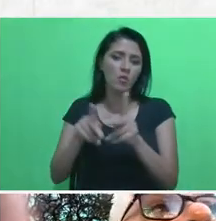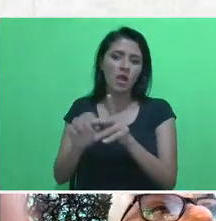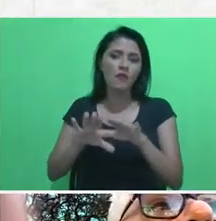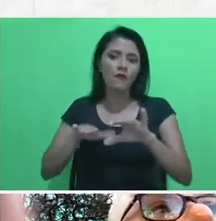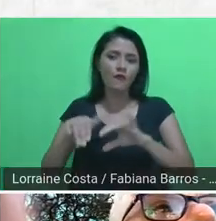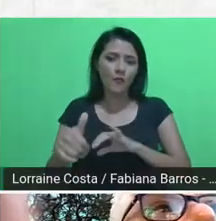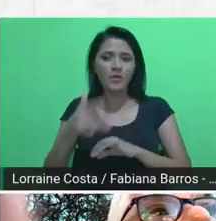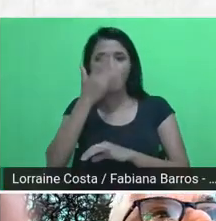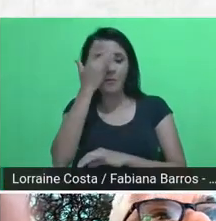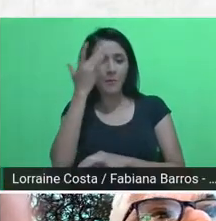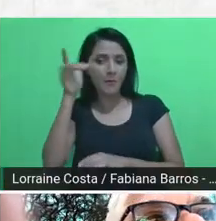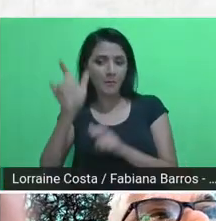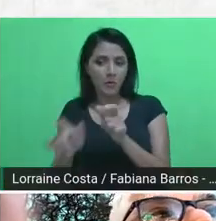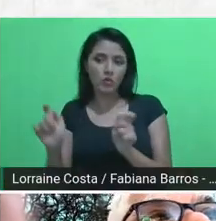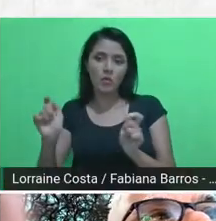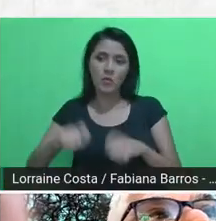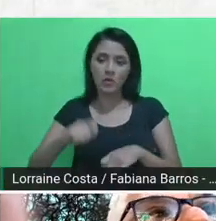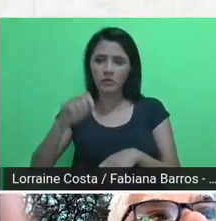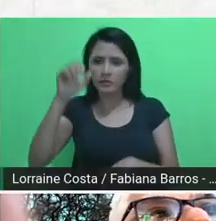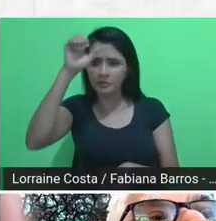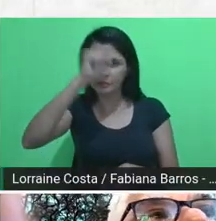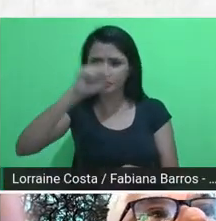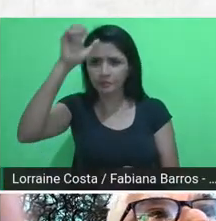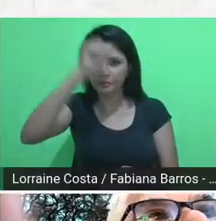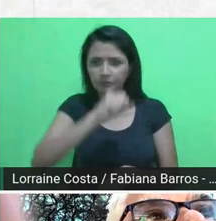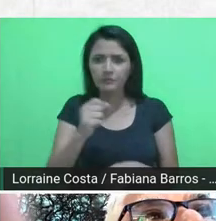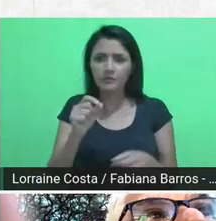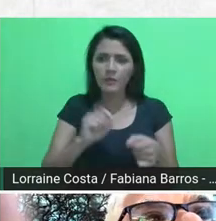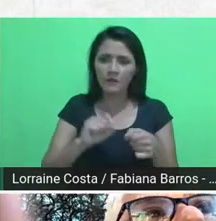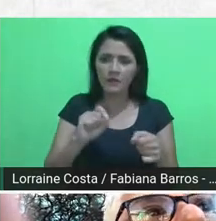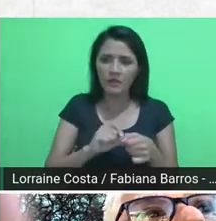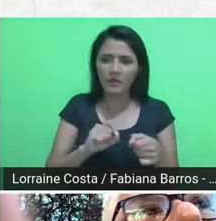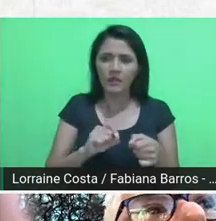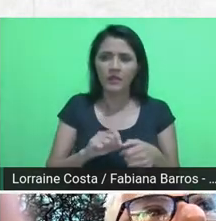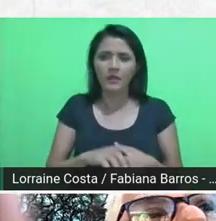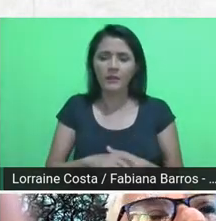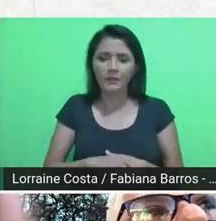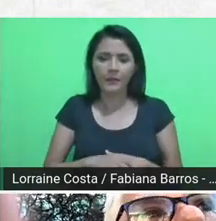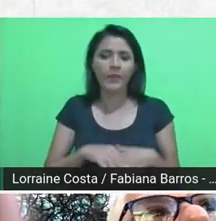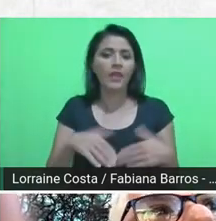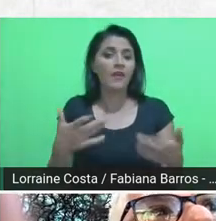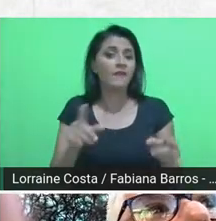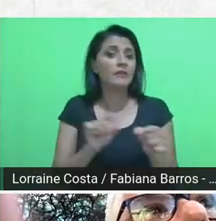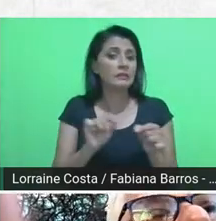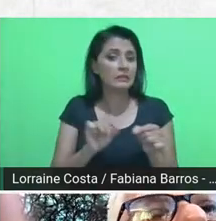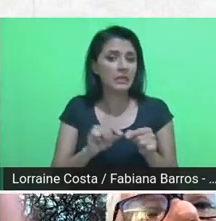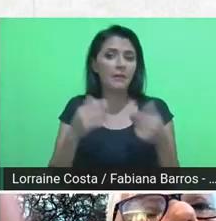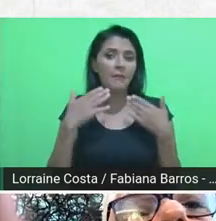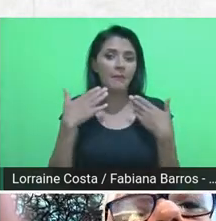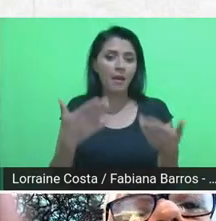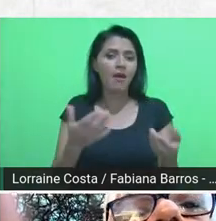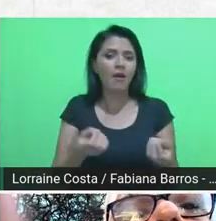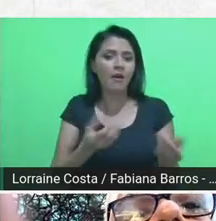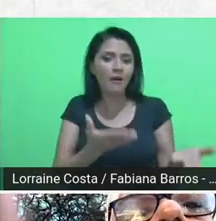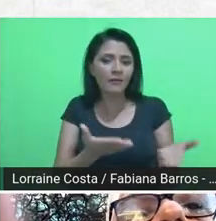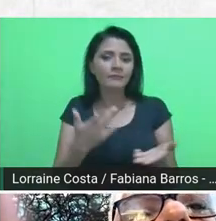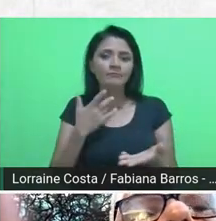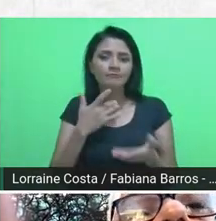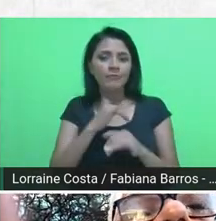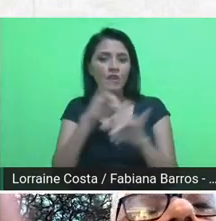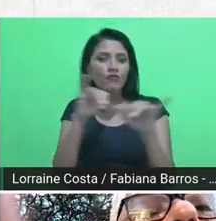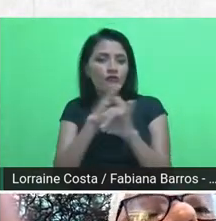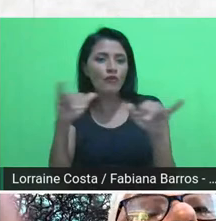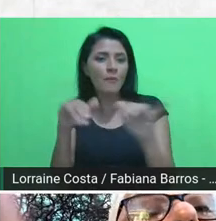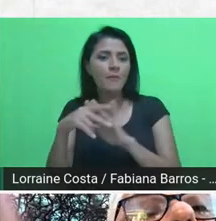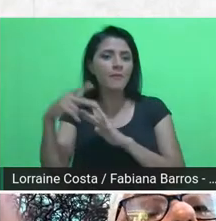possam aprender a fazer pesquisa para alimentar e informar a sua